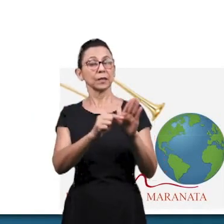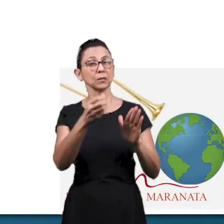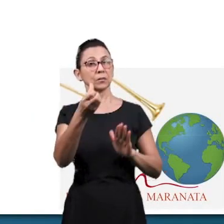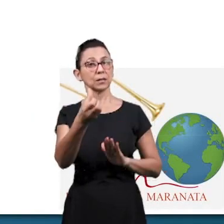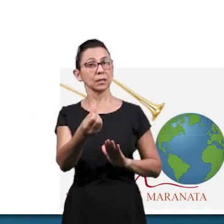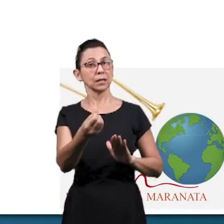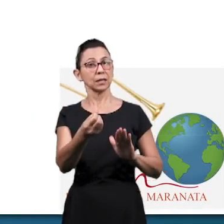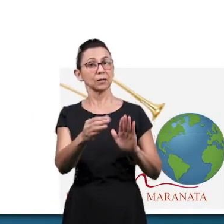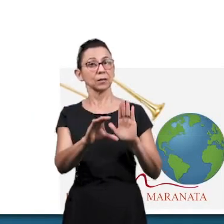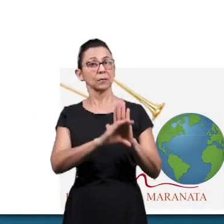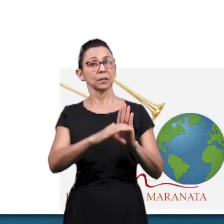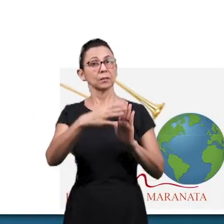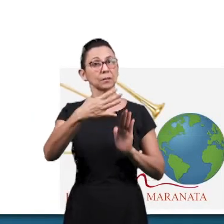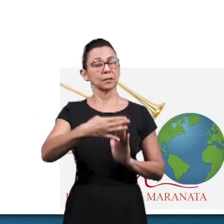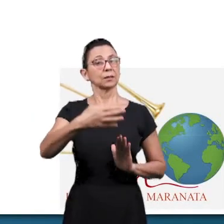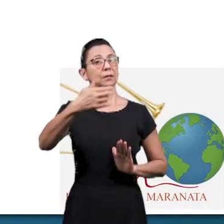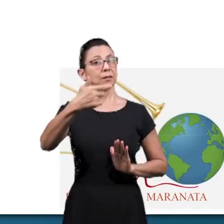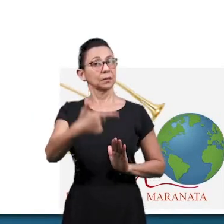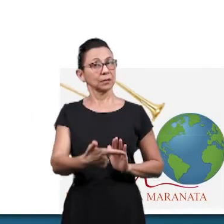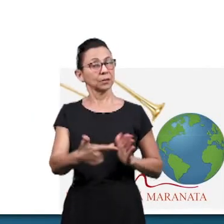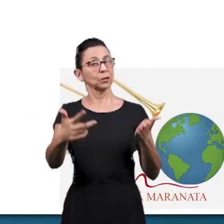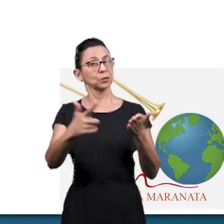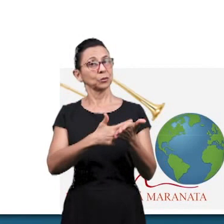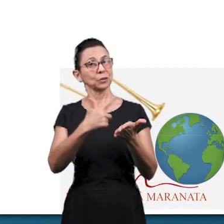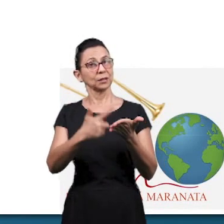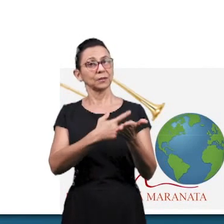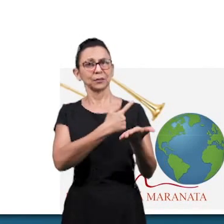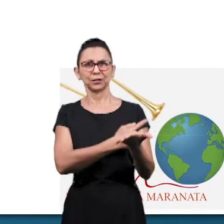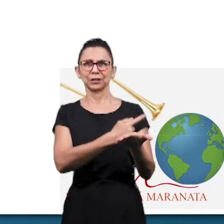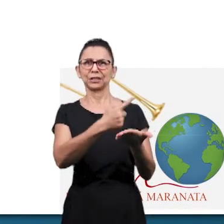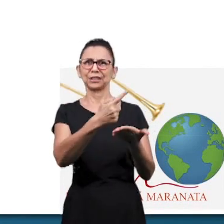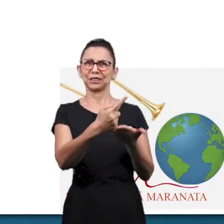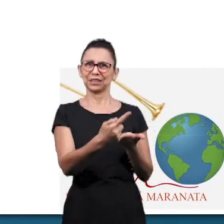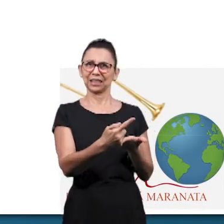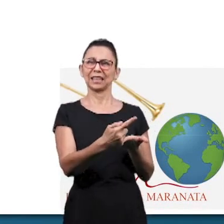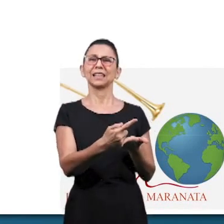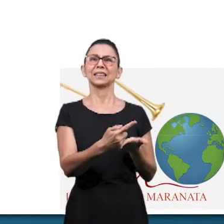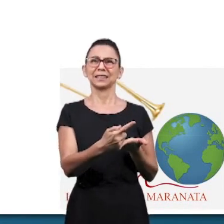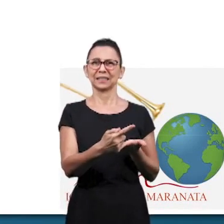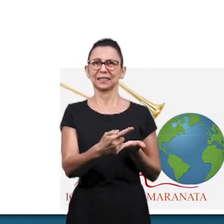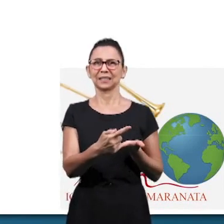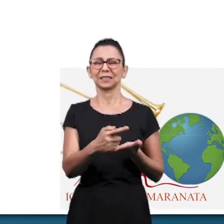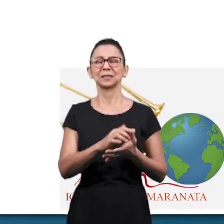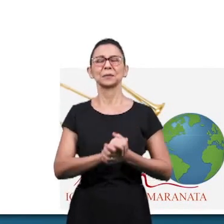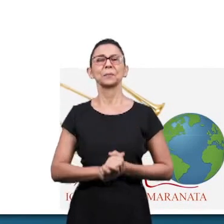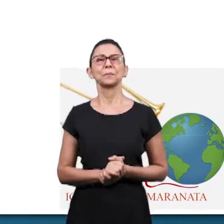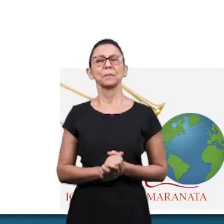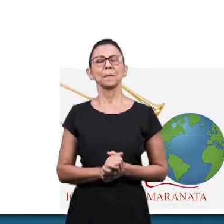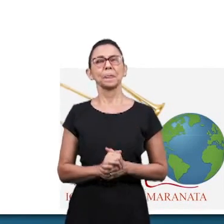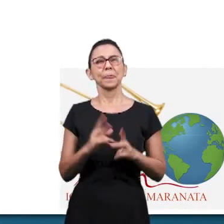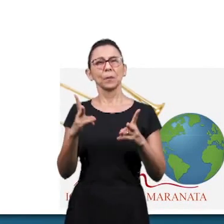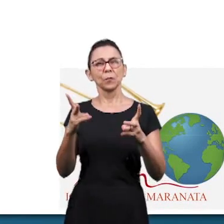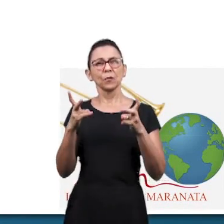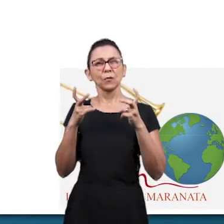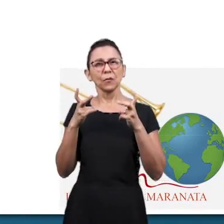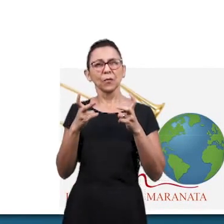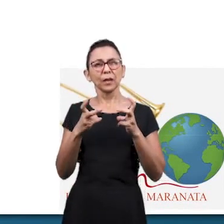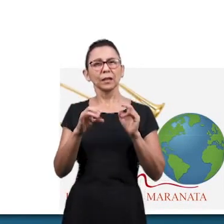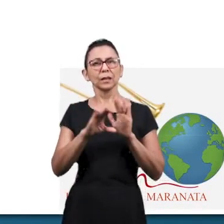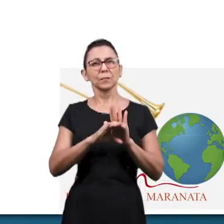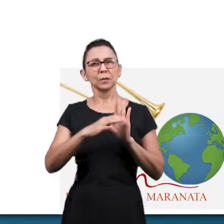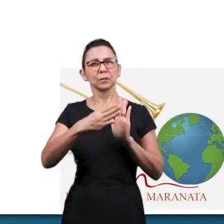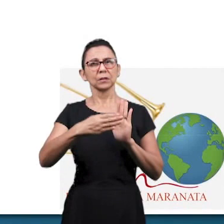verso 6 do capítulo 42 do livro de Gênesis. 37, verso 7 do livro de Gênesis,